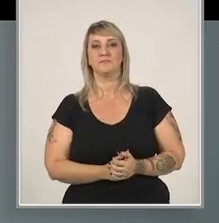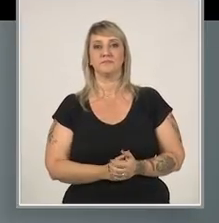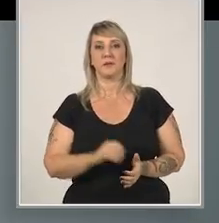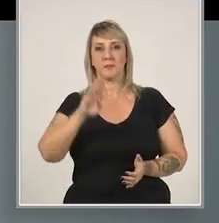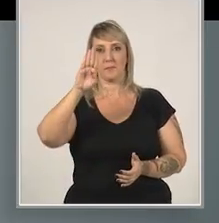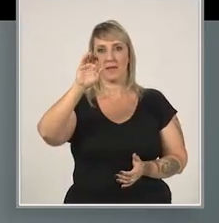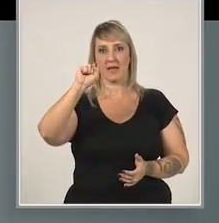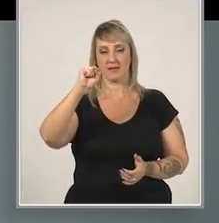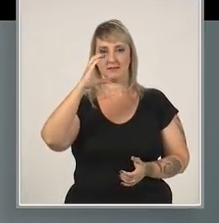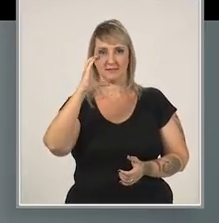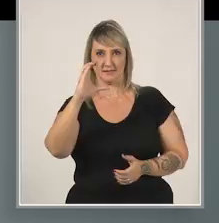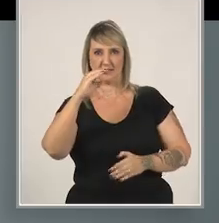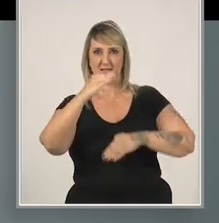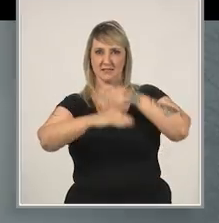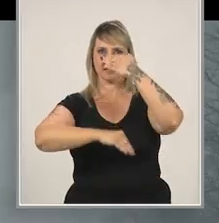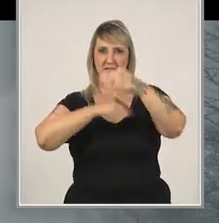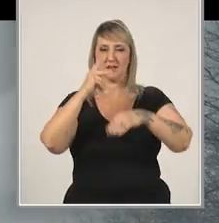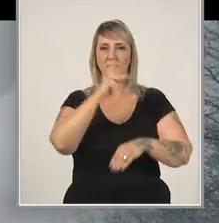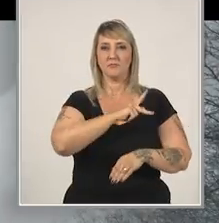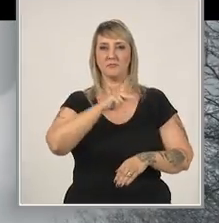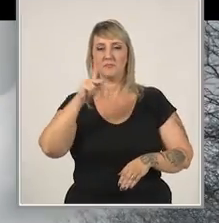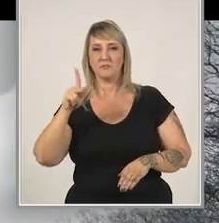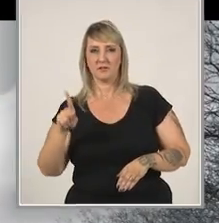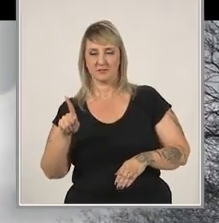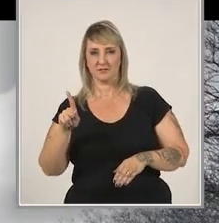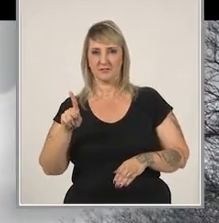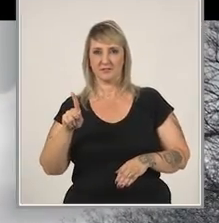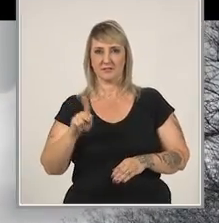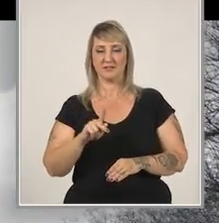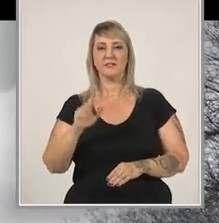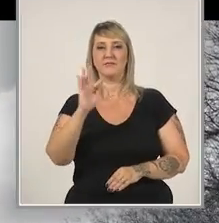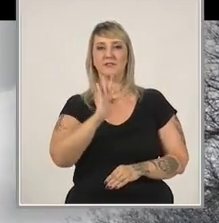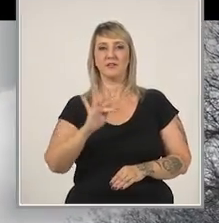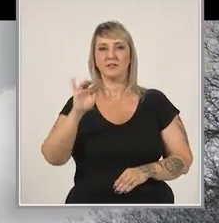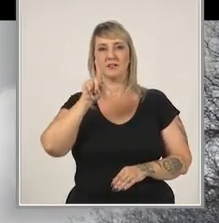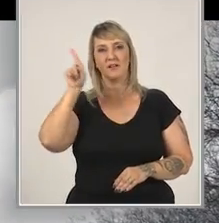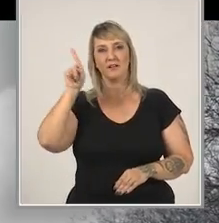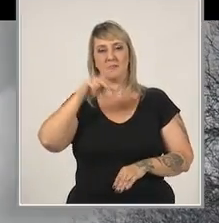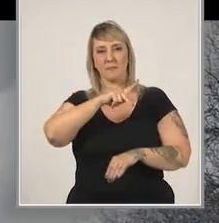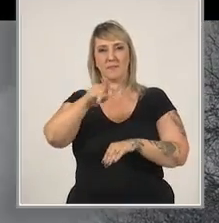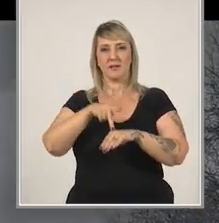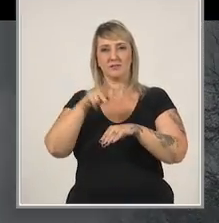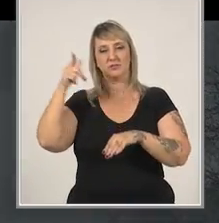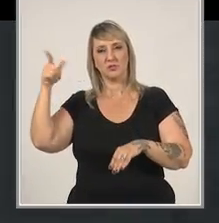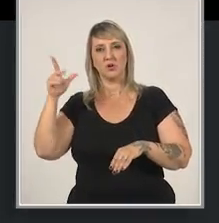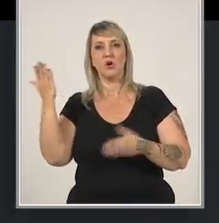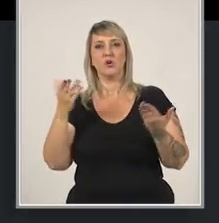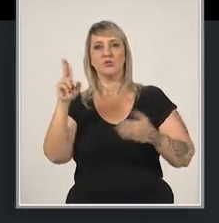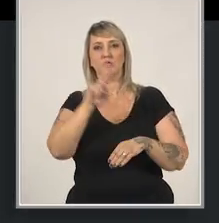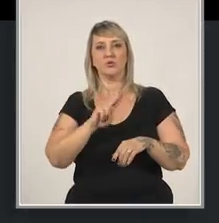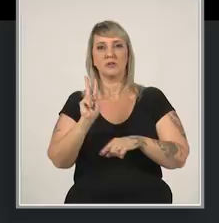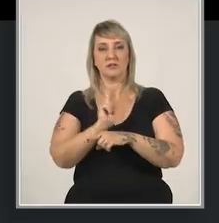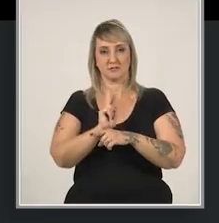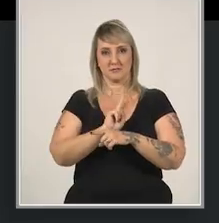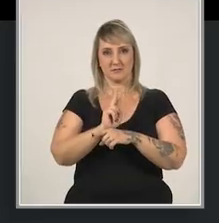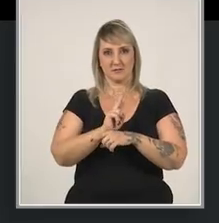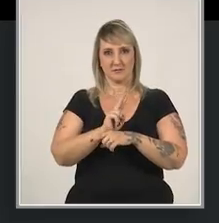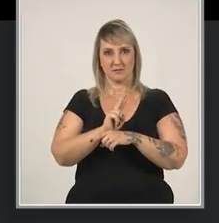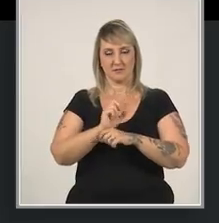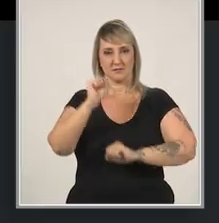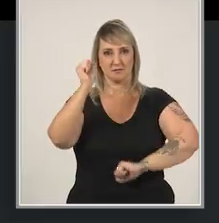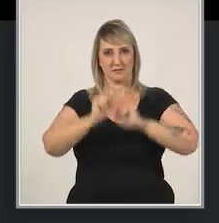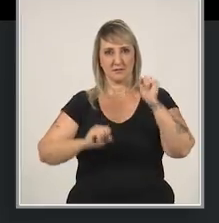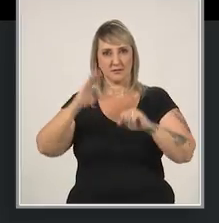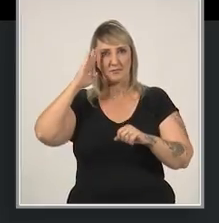O BSC foi desenvolvido por professores da Harvard Business School e hoje é muito utilizado na gestão de empresas,